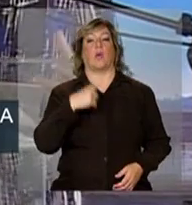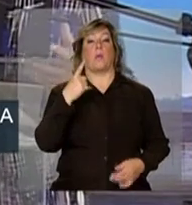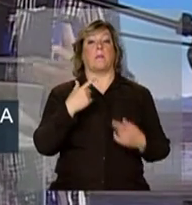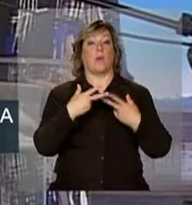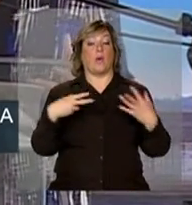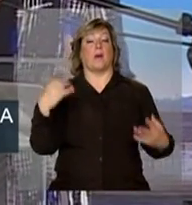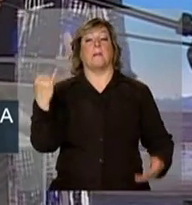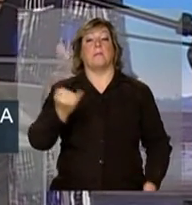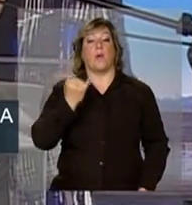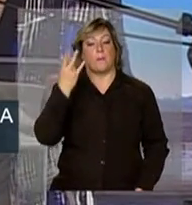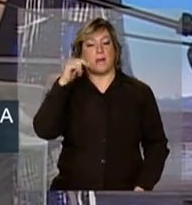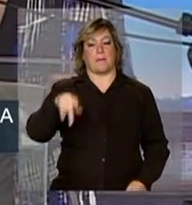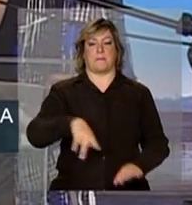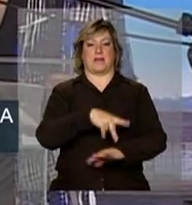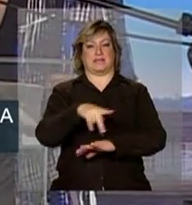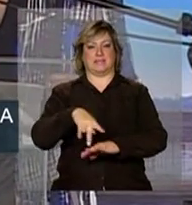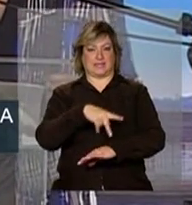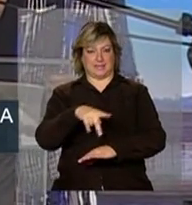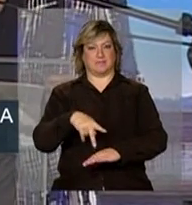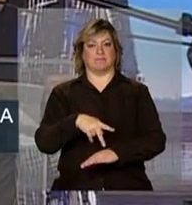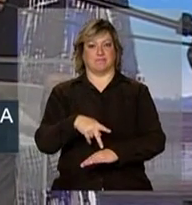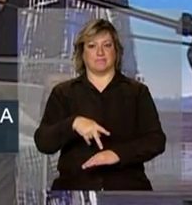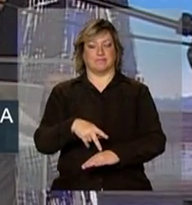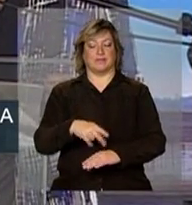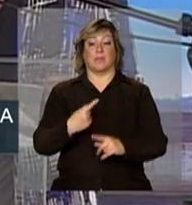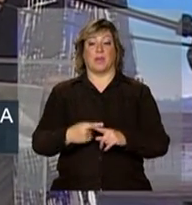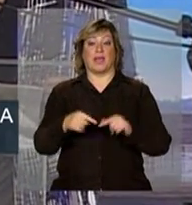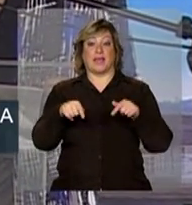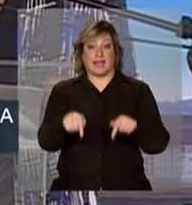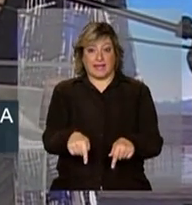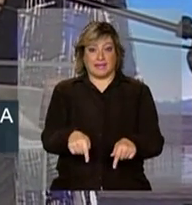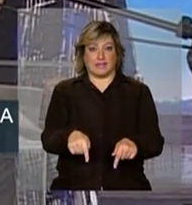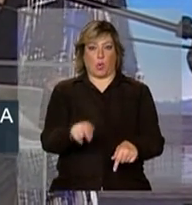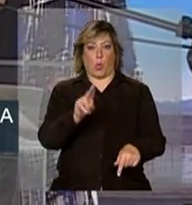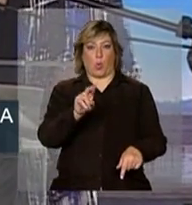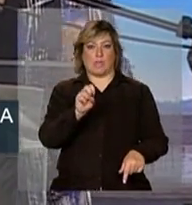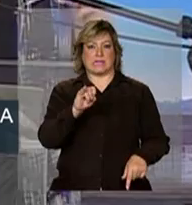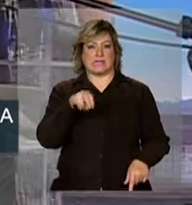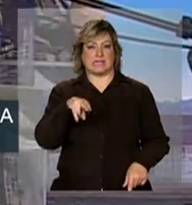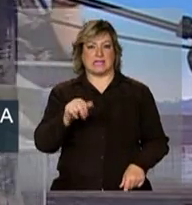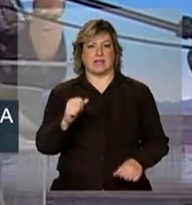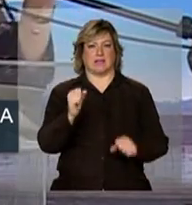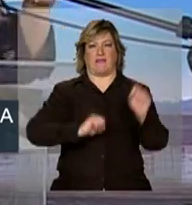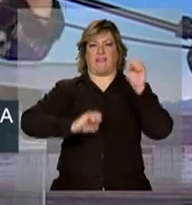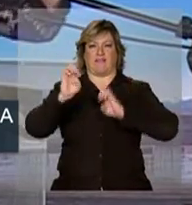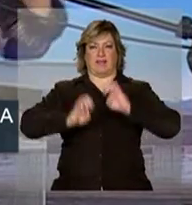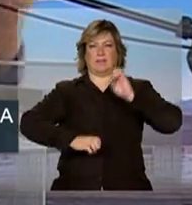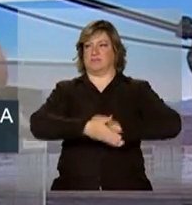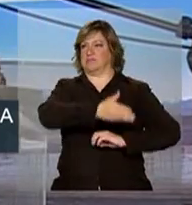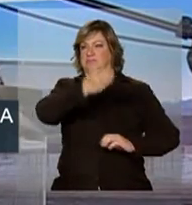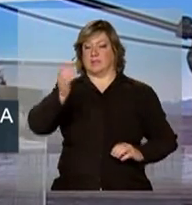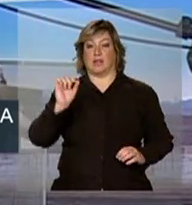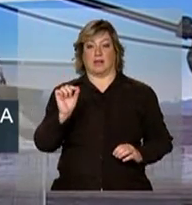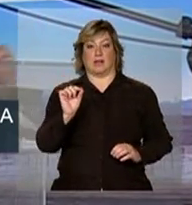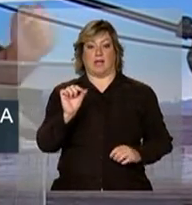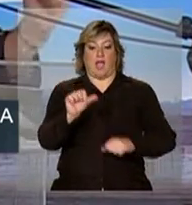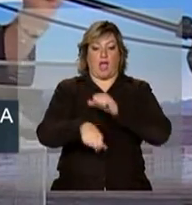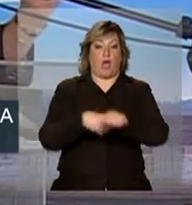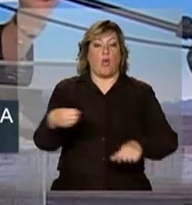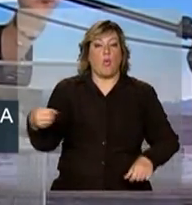importante para o país. Ela, além de ser uma energia renovável,